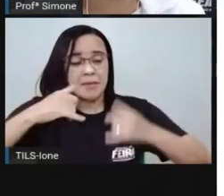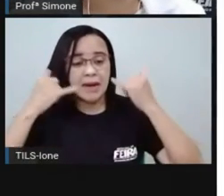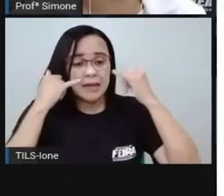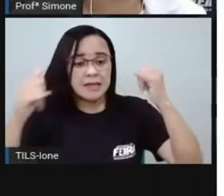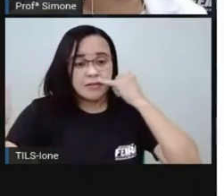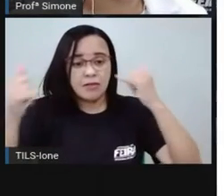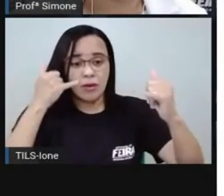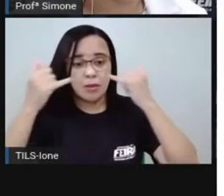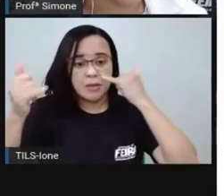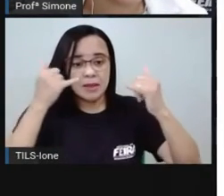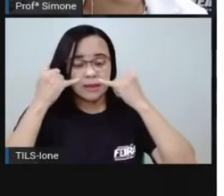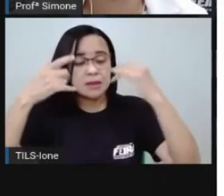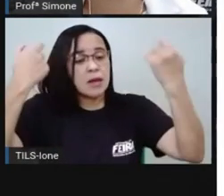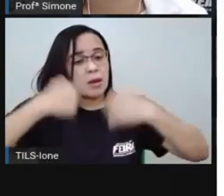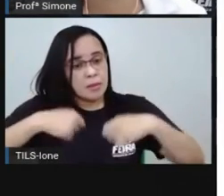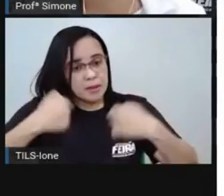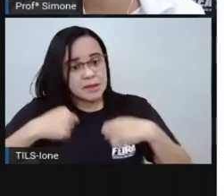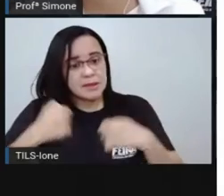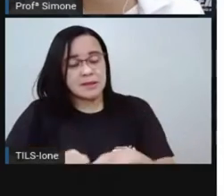o bem coletivo da sociedade.